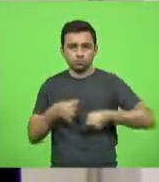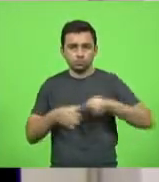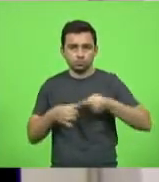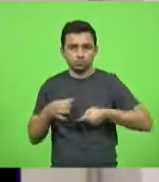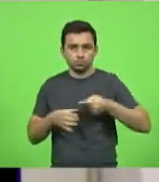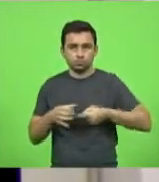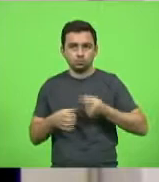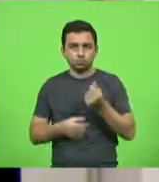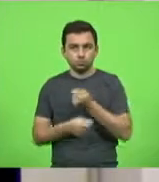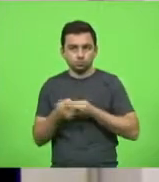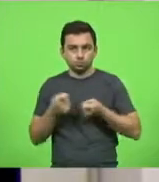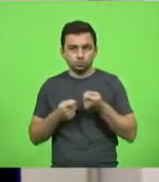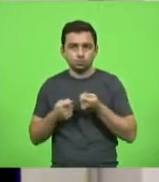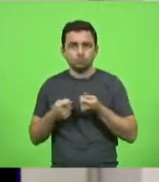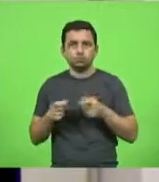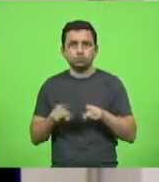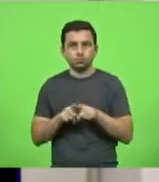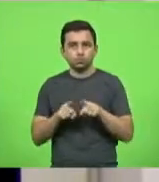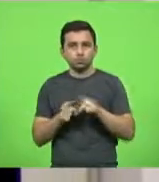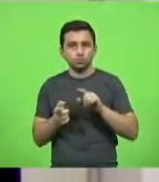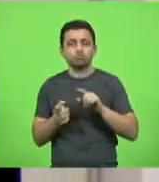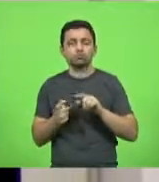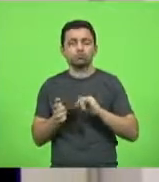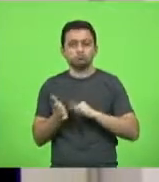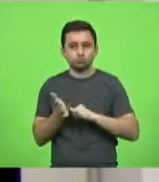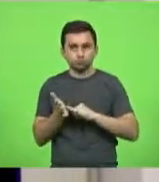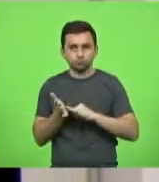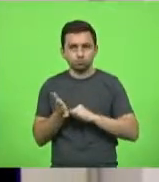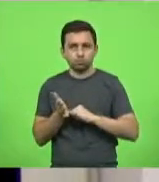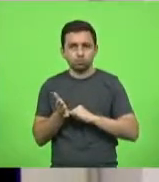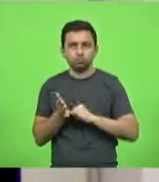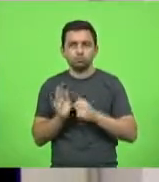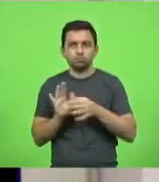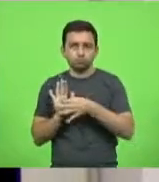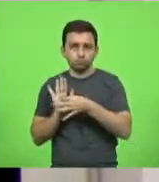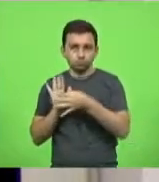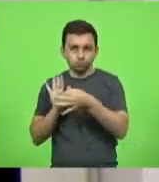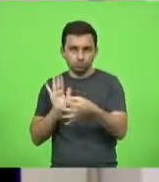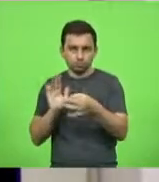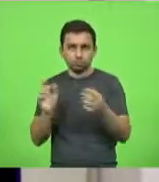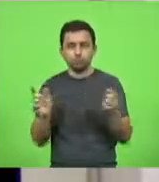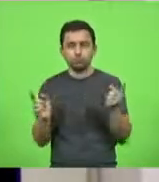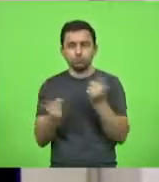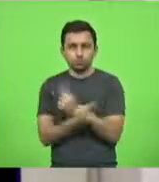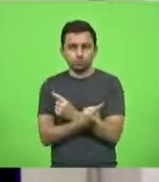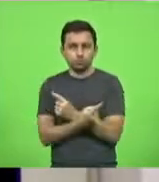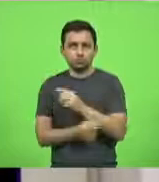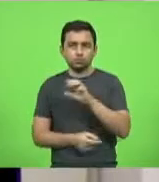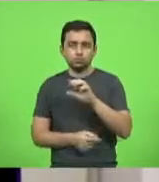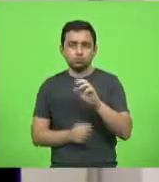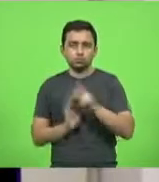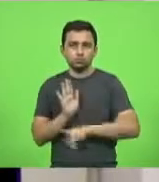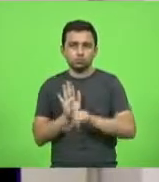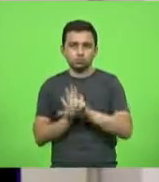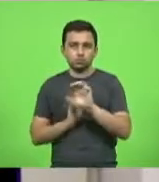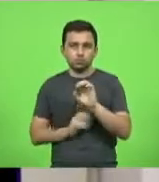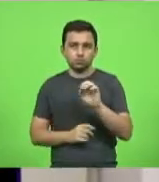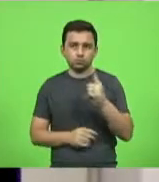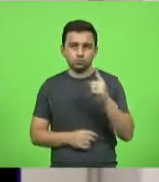Tributação apresentou o parecer contrário aos projetos de lei número 0017 de 2019,